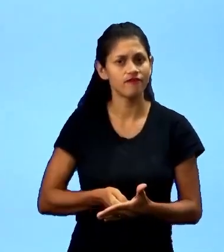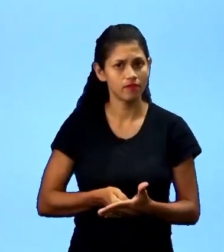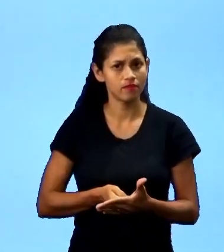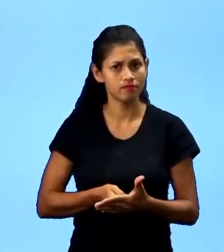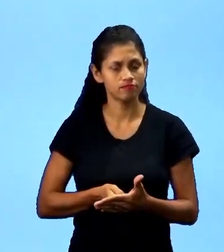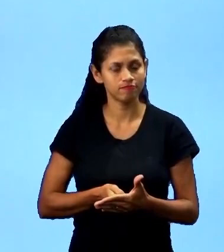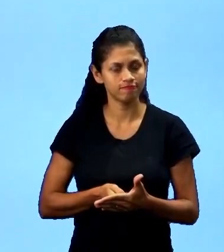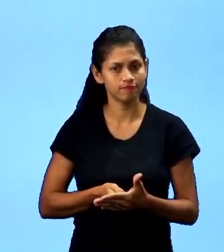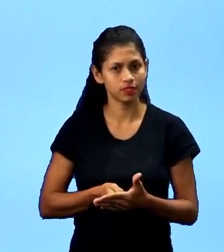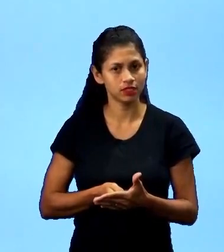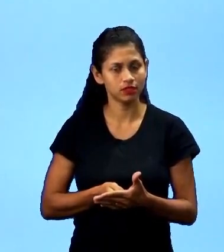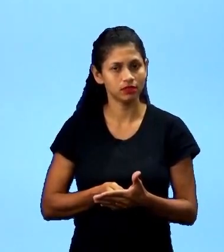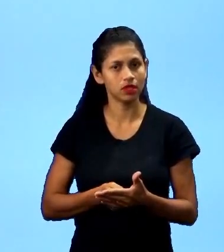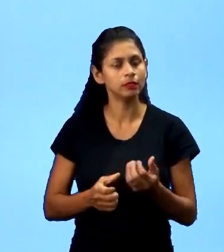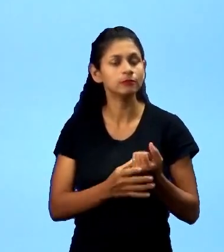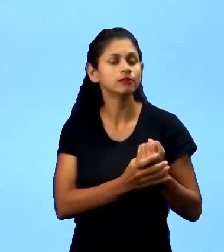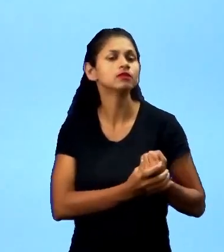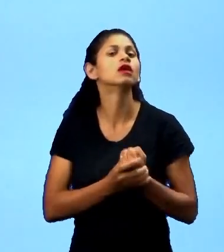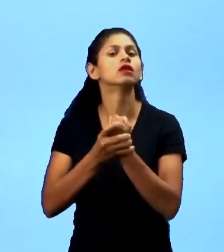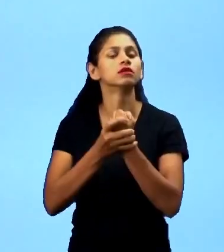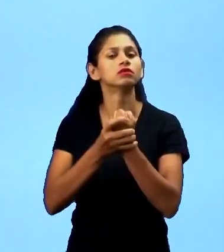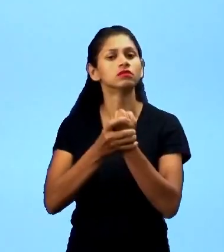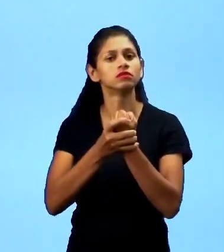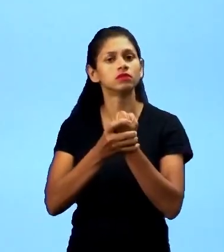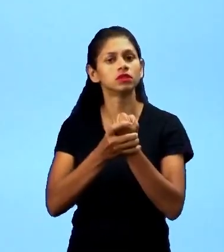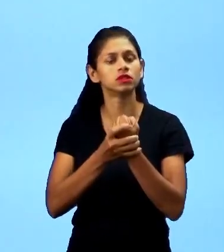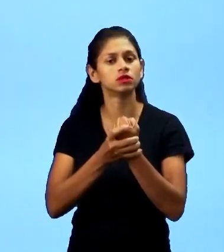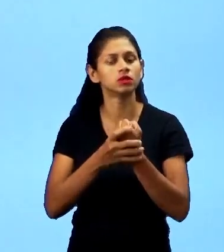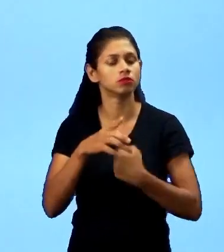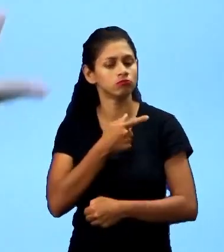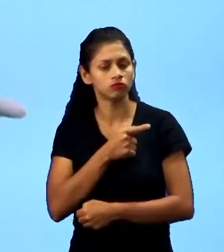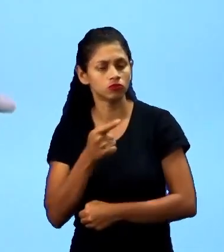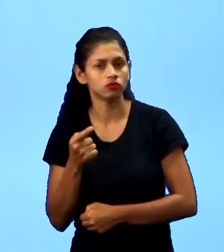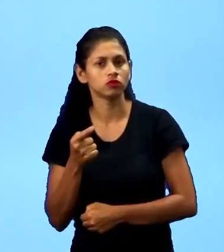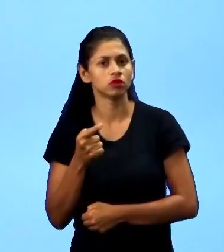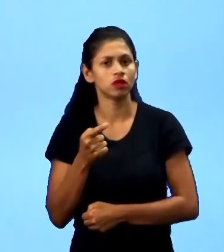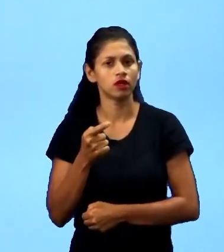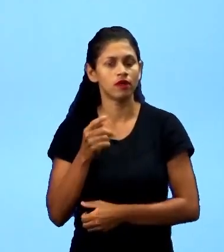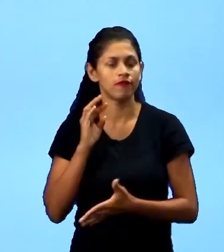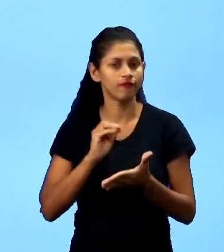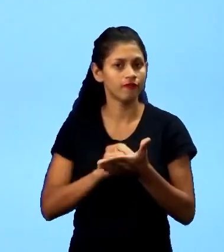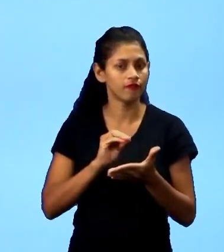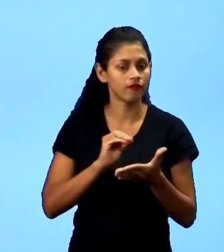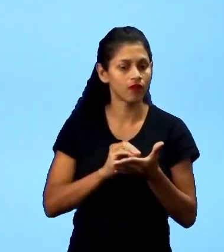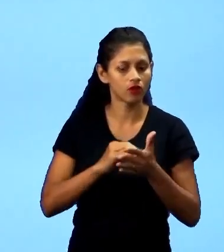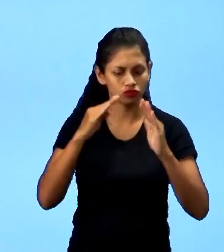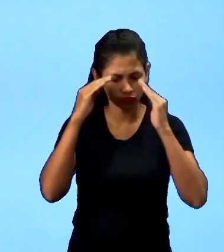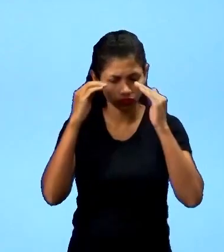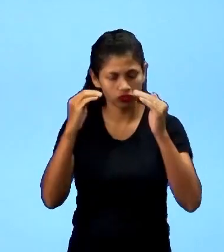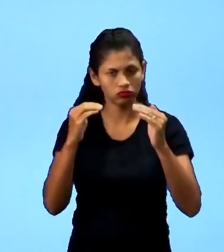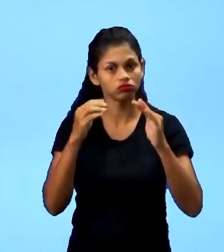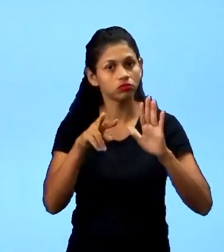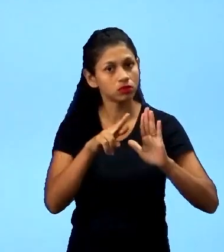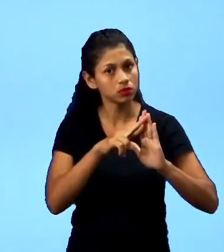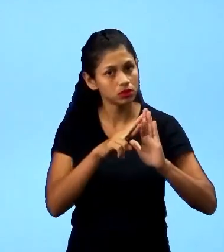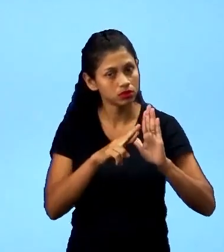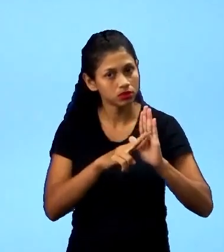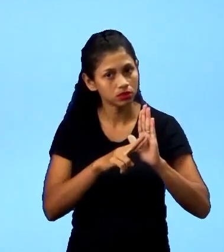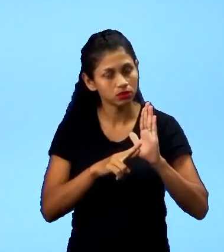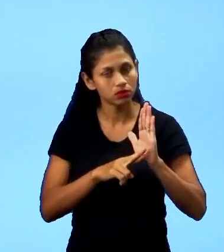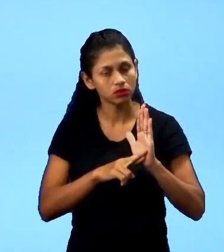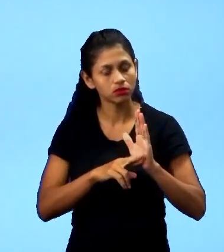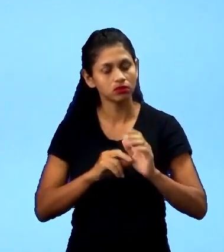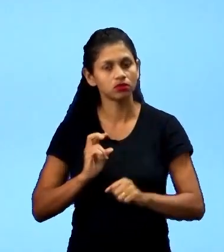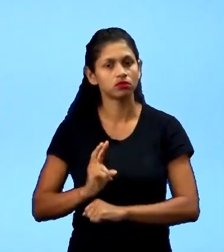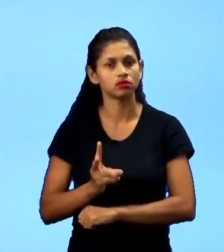que não vai estar havendo uma irregularidade, uma benéfica para uma equipe adversária. Porque, como sempre, as modalidades